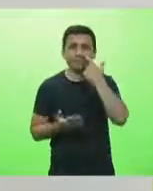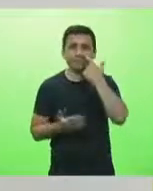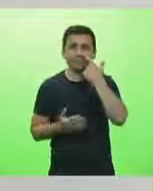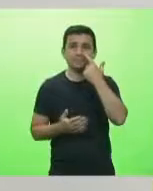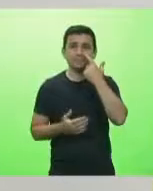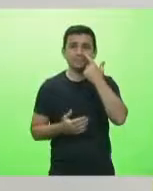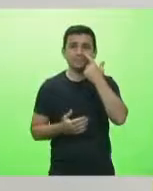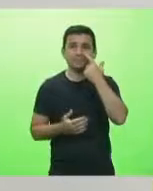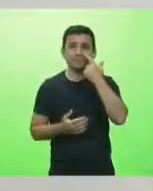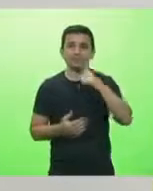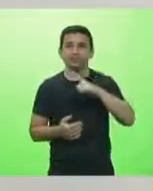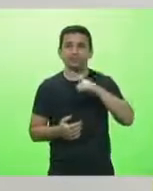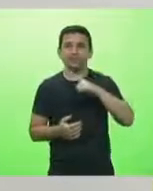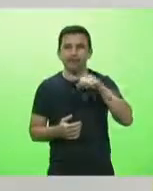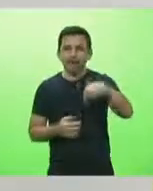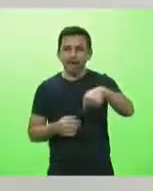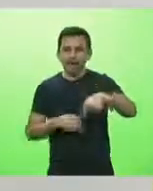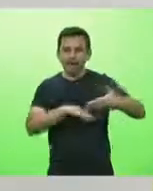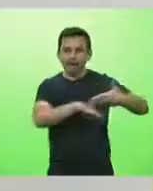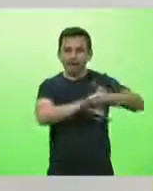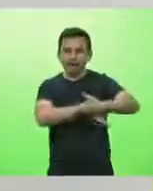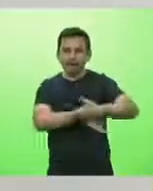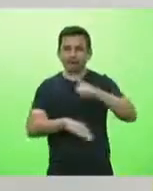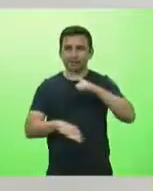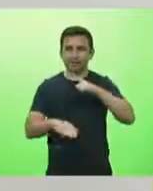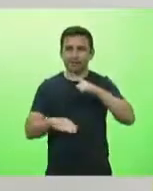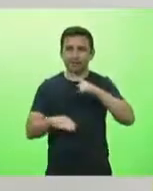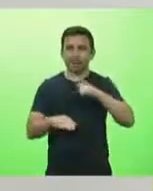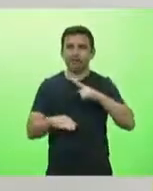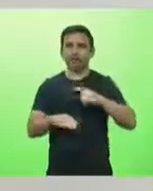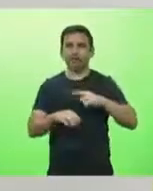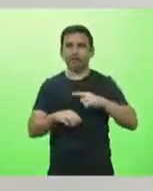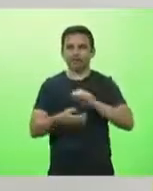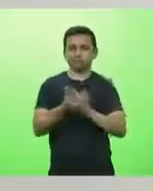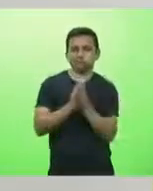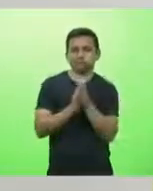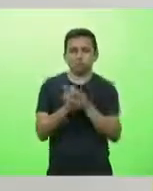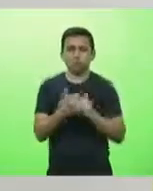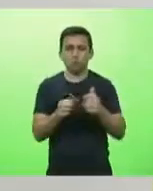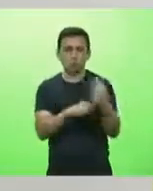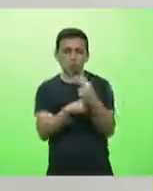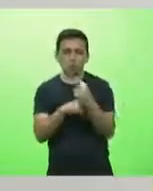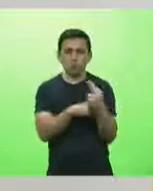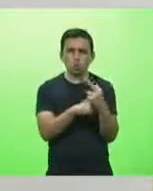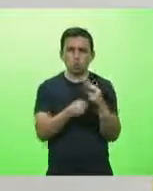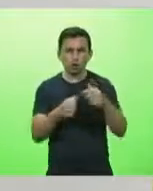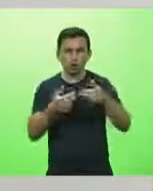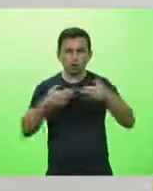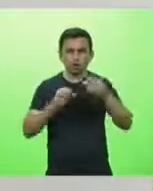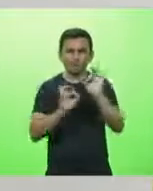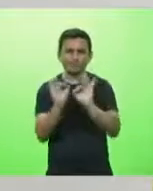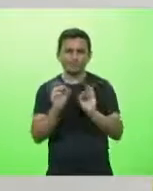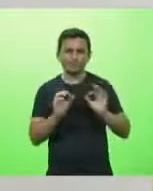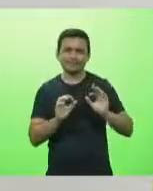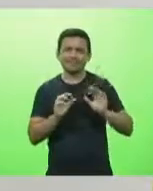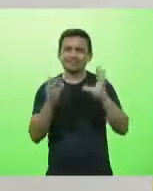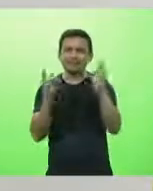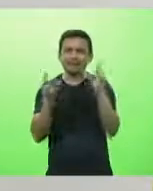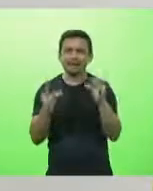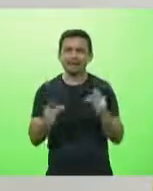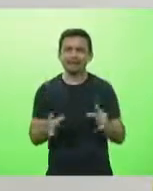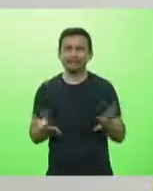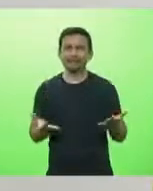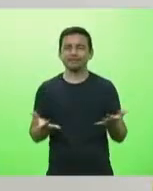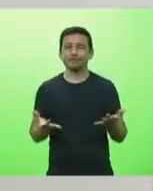é temperatura, é álcool, é gel, é isso, é cuidado, é controle do número, o que